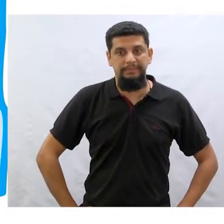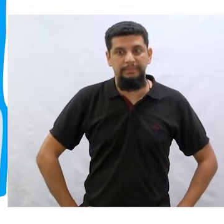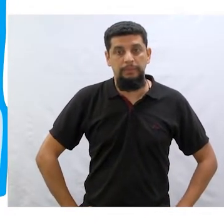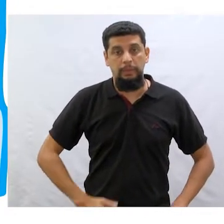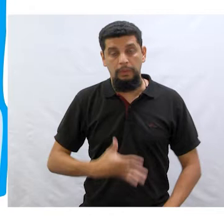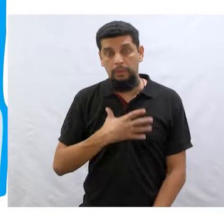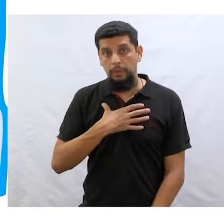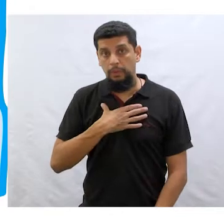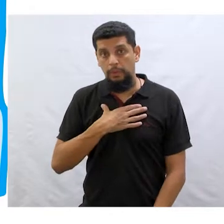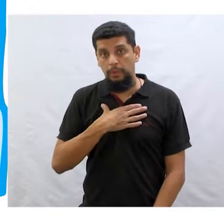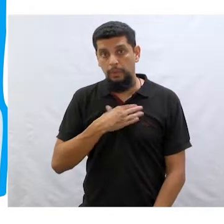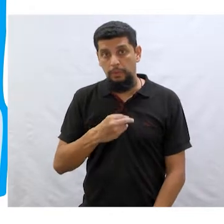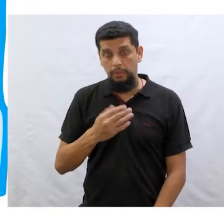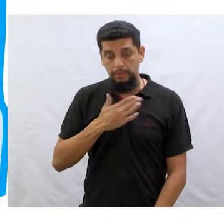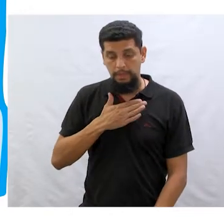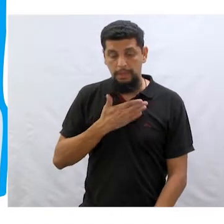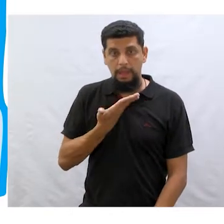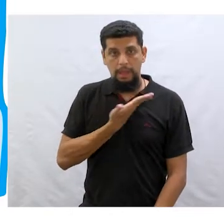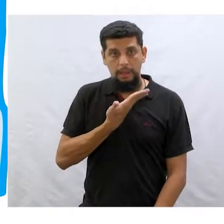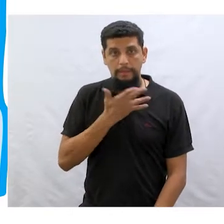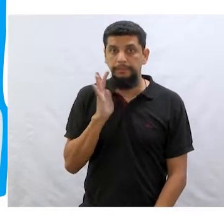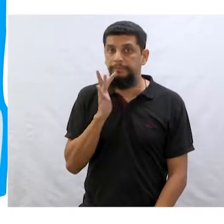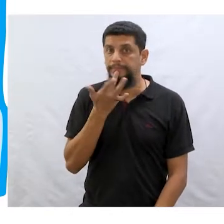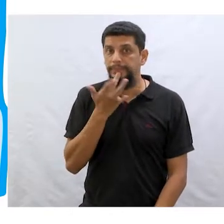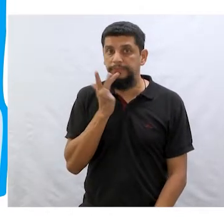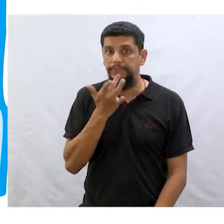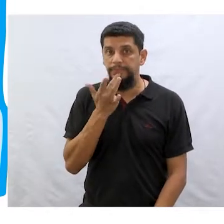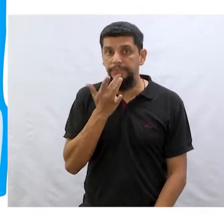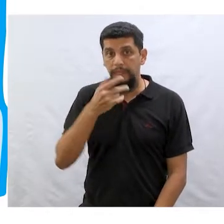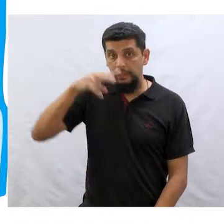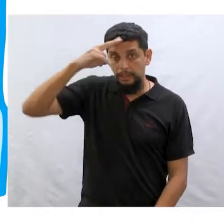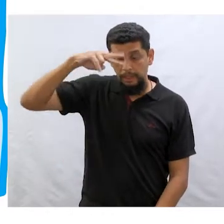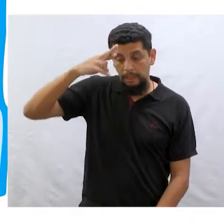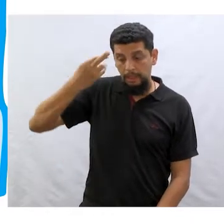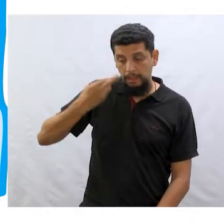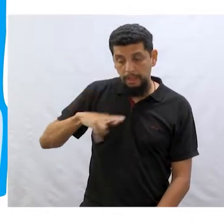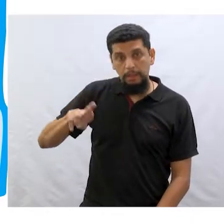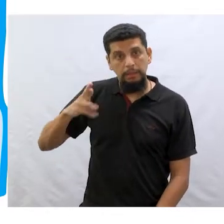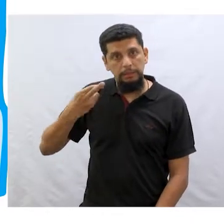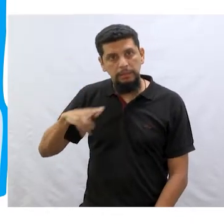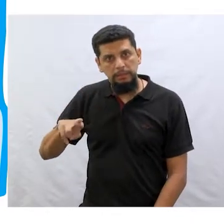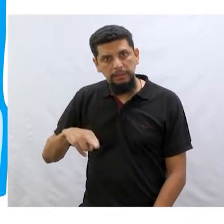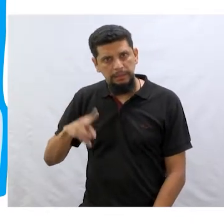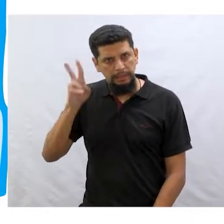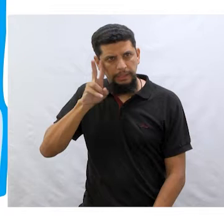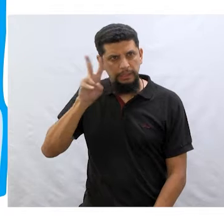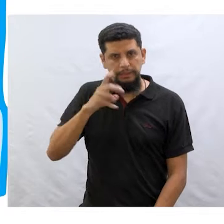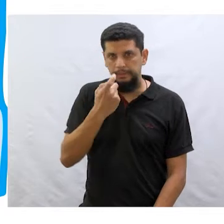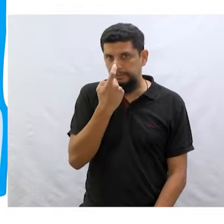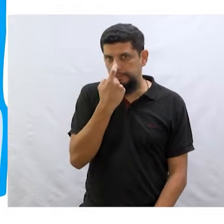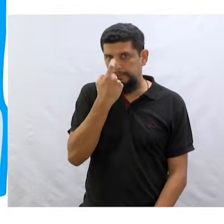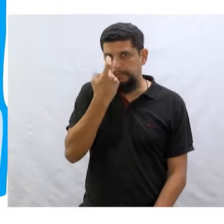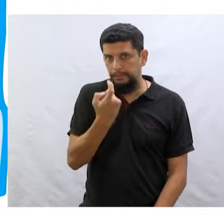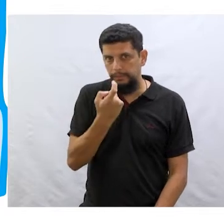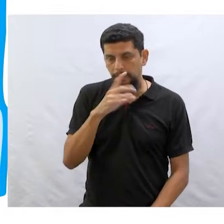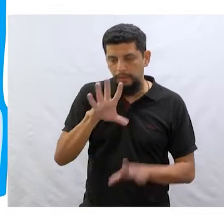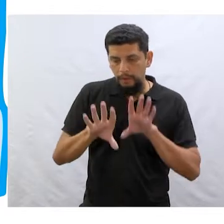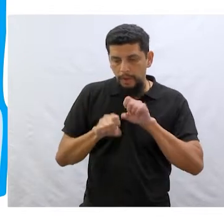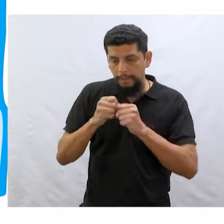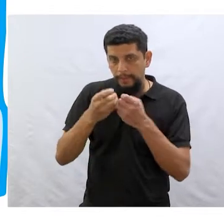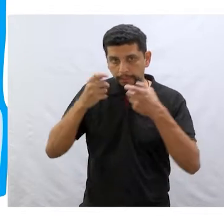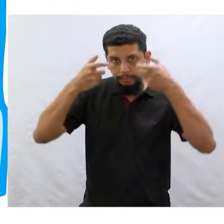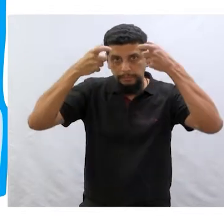Os filhos dos meus amigos preferiam história repetida. Conta aquela da bruxa que roubou a peruca do